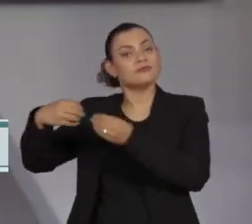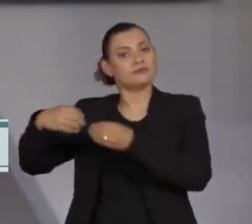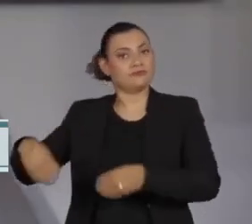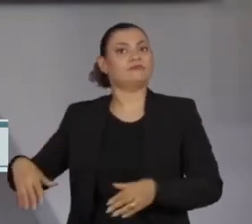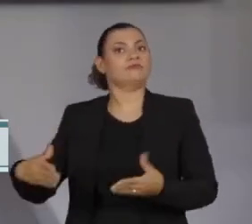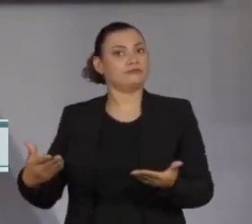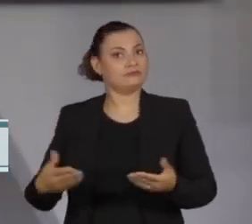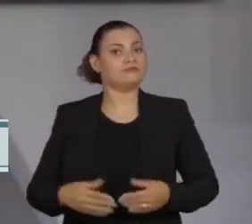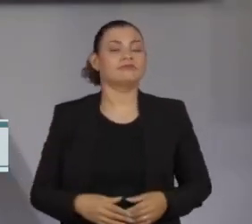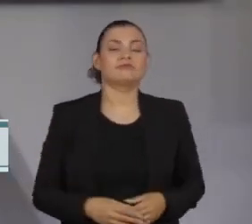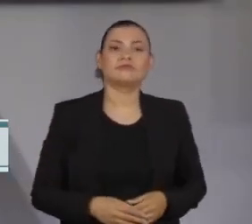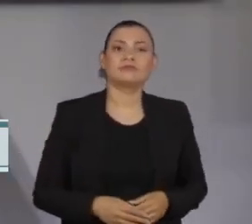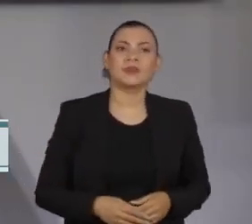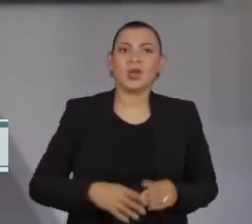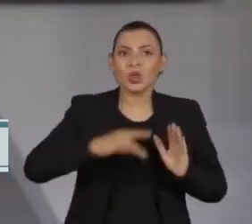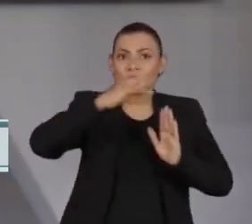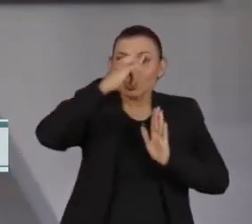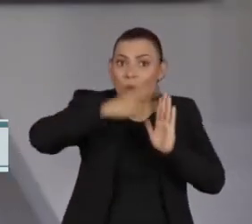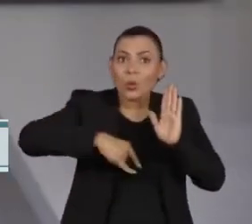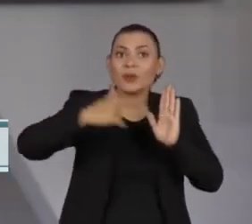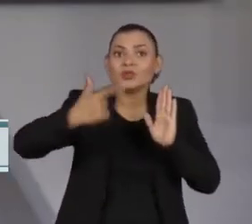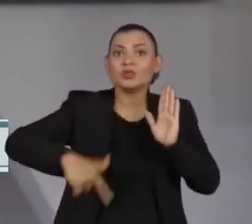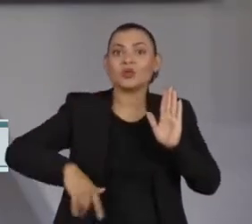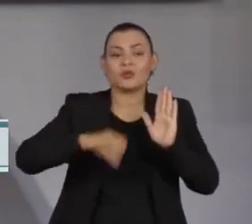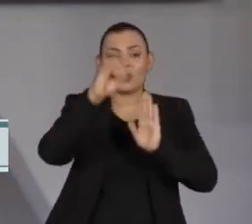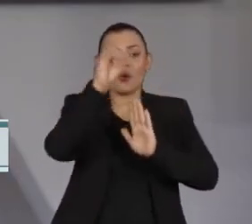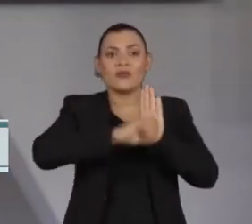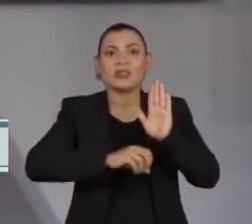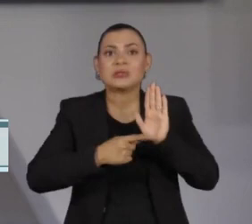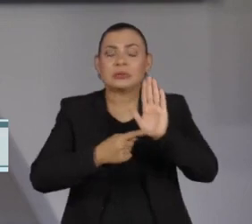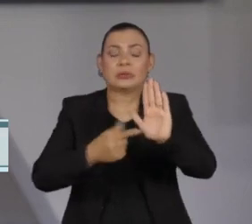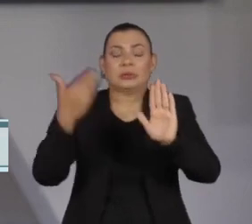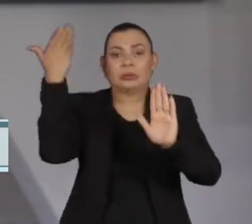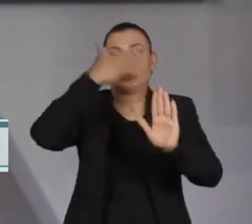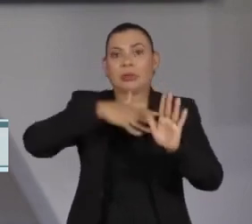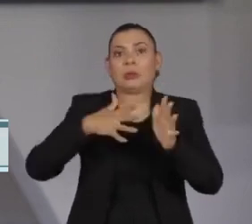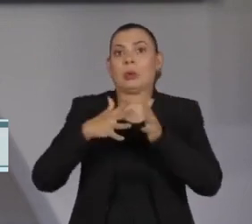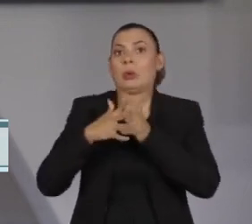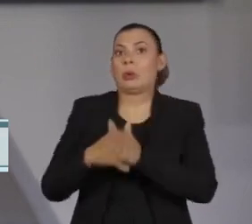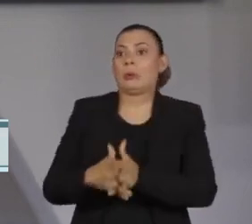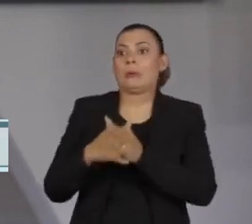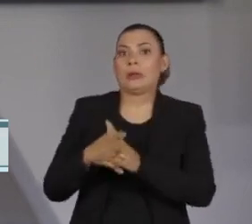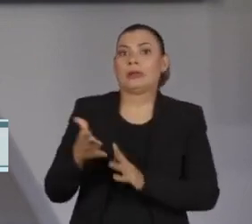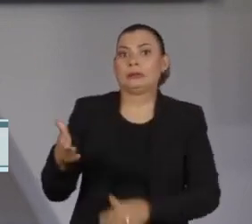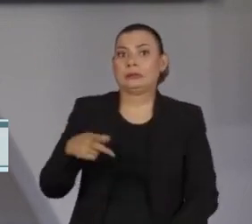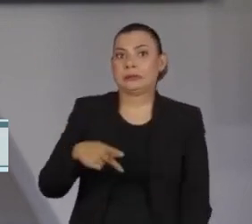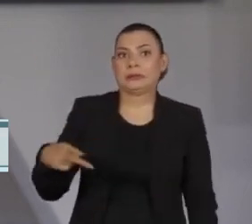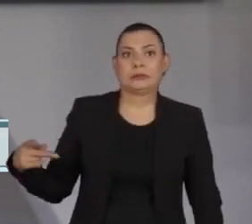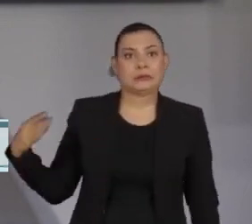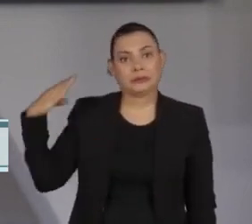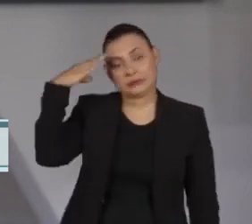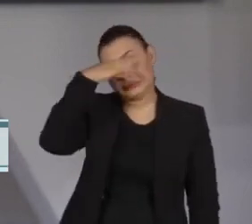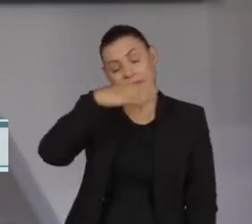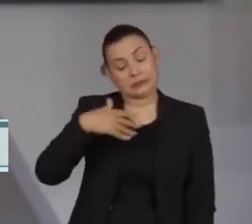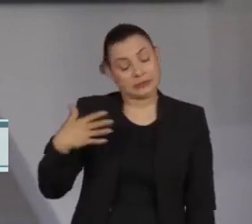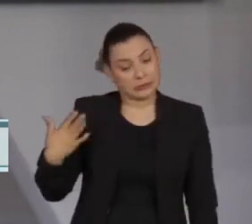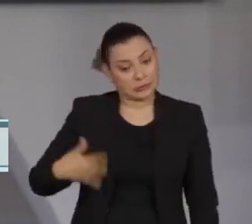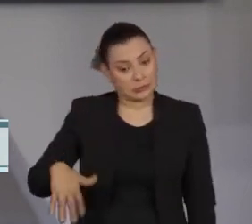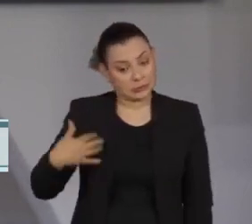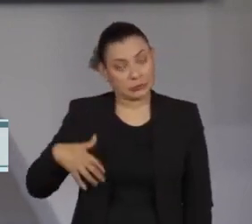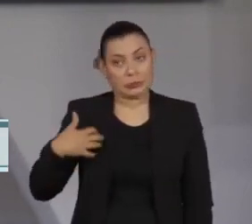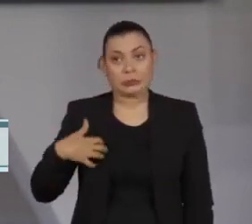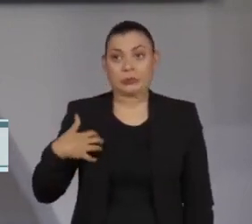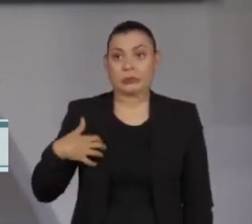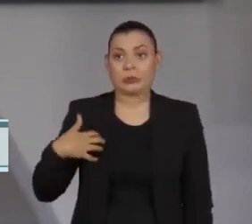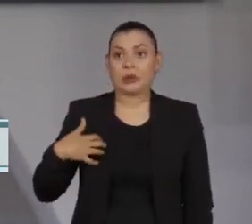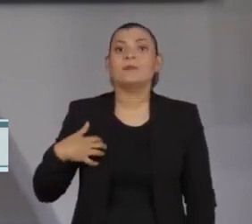E olha, mais um documento revelado pelo jornal Estado de São Paulo complica mais a situação do ex-presidente Jair Bolsonaro. Um recibo do